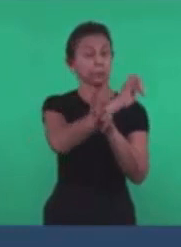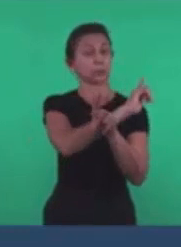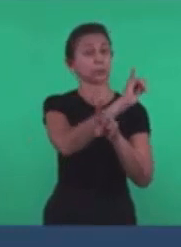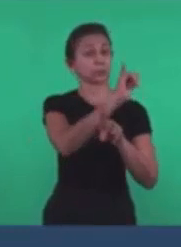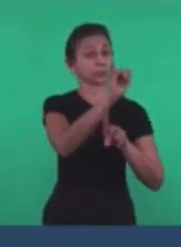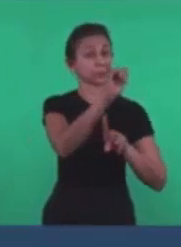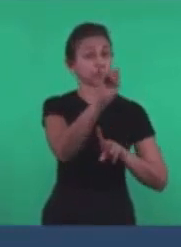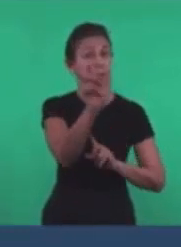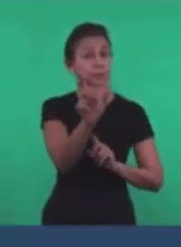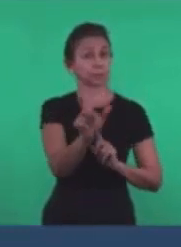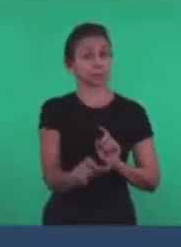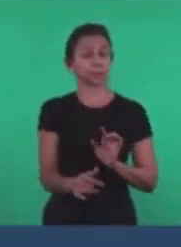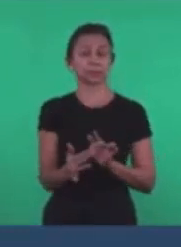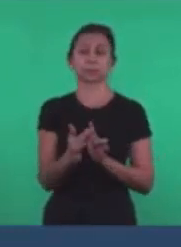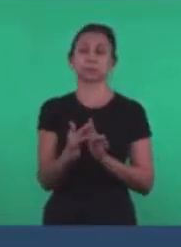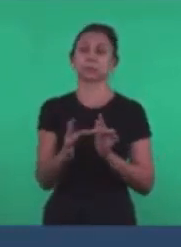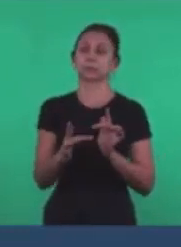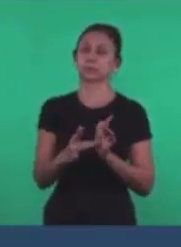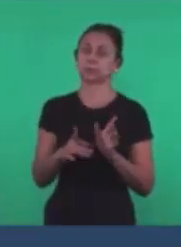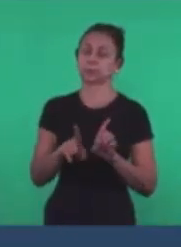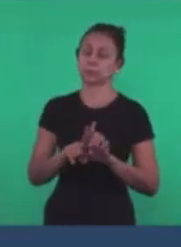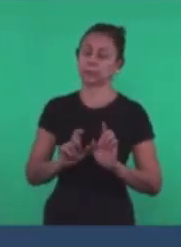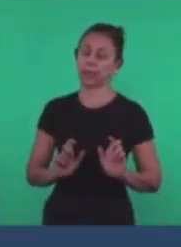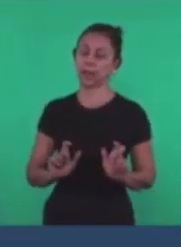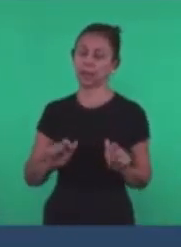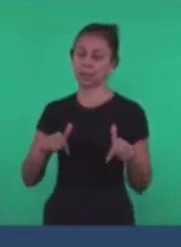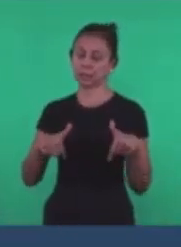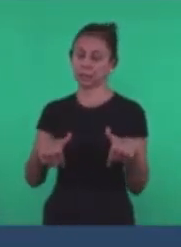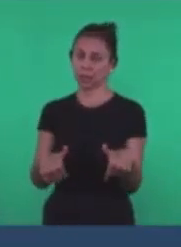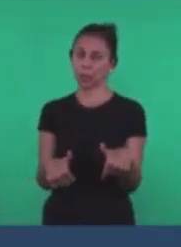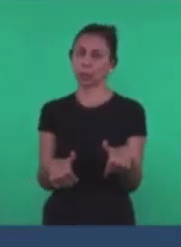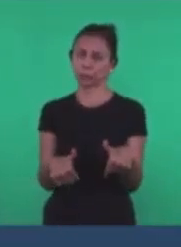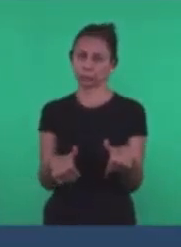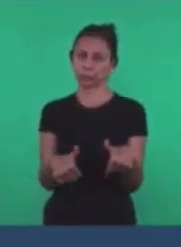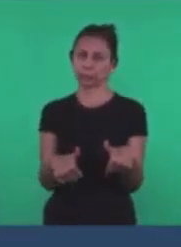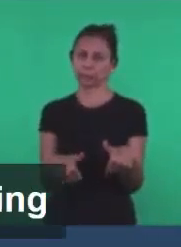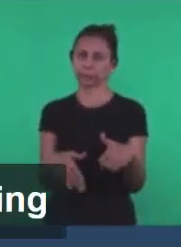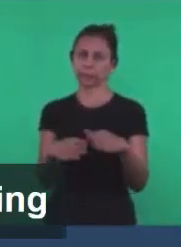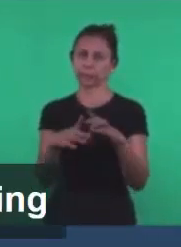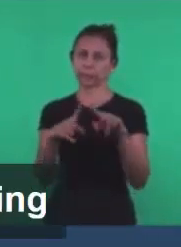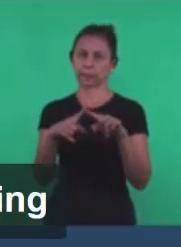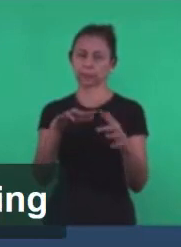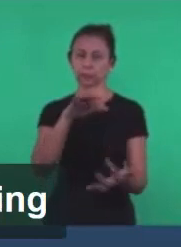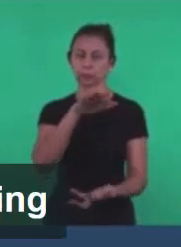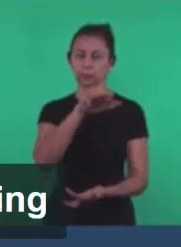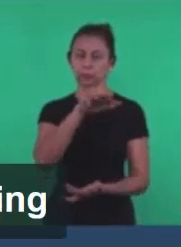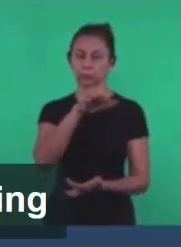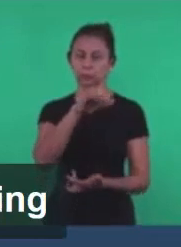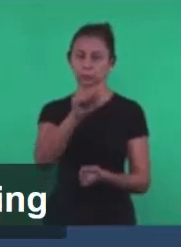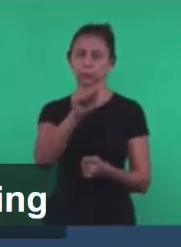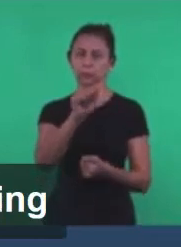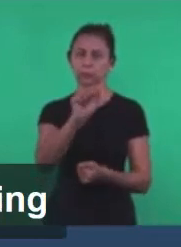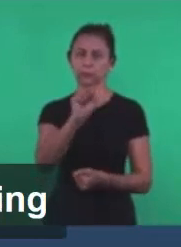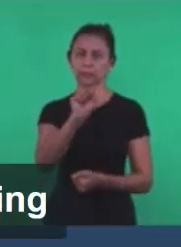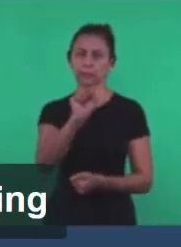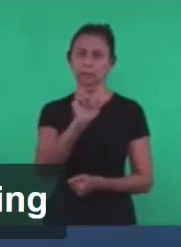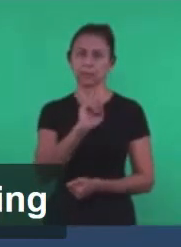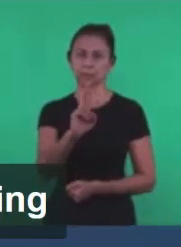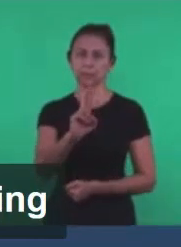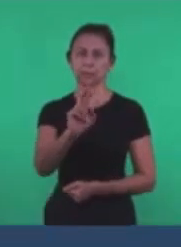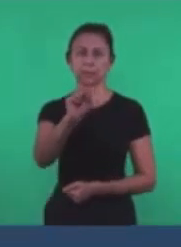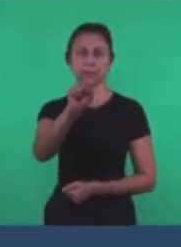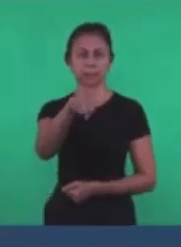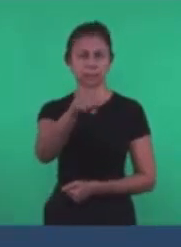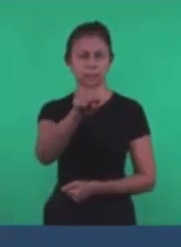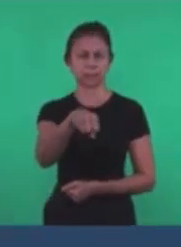respeito Do senhor Jesus E de sua ação Em todo o tempo De existência Da igreja Então a resposta Aqui é sim Então tem o sentido